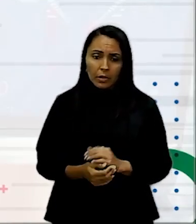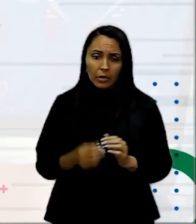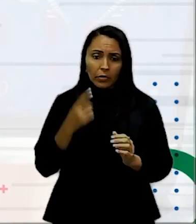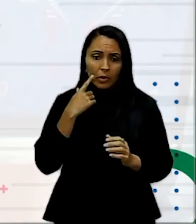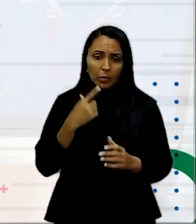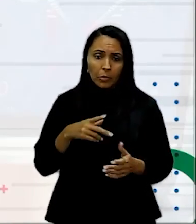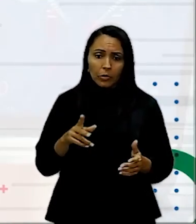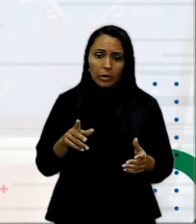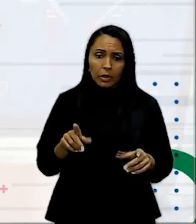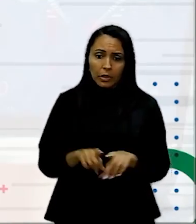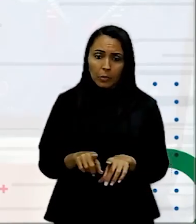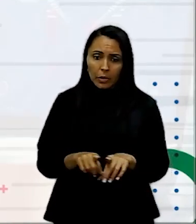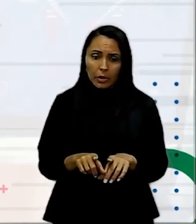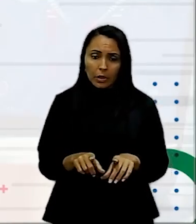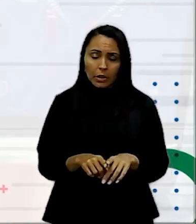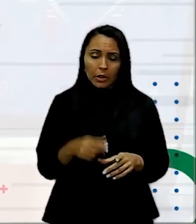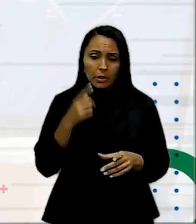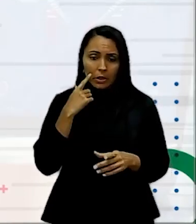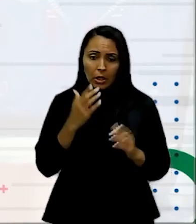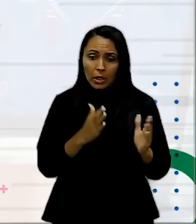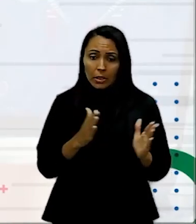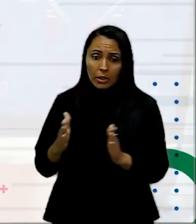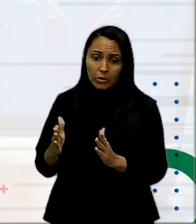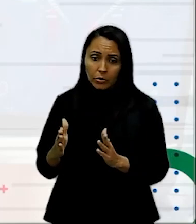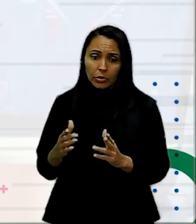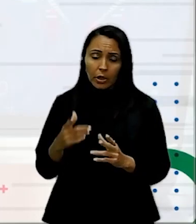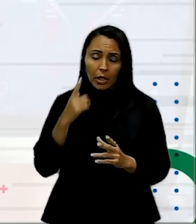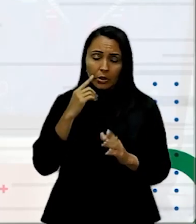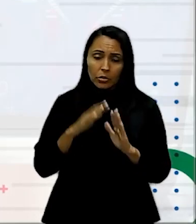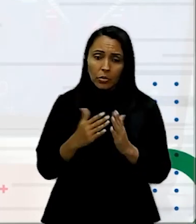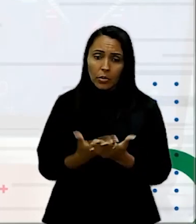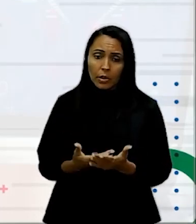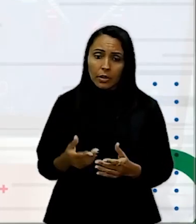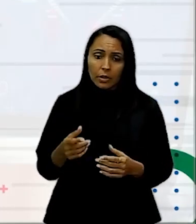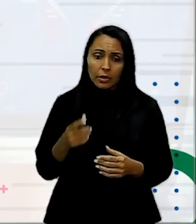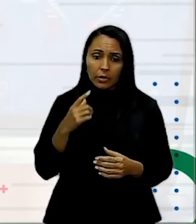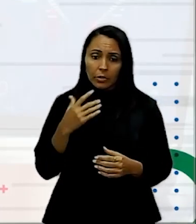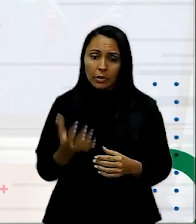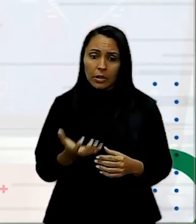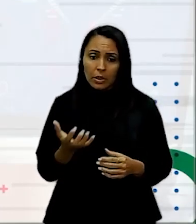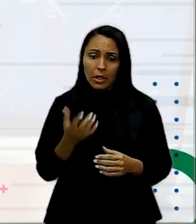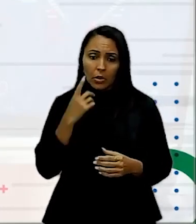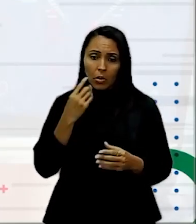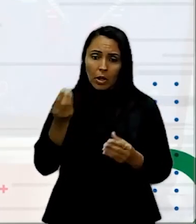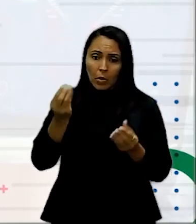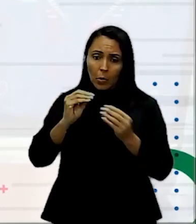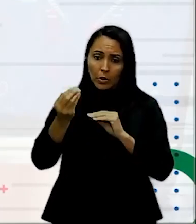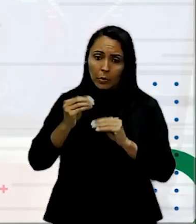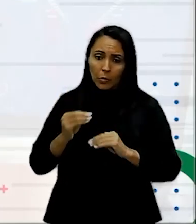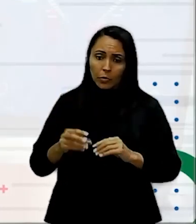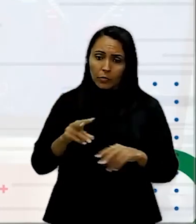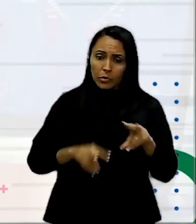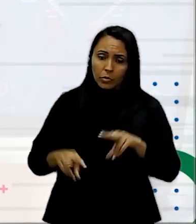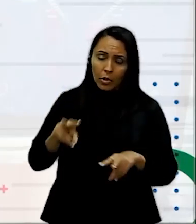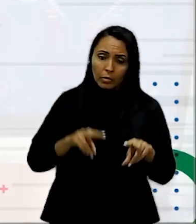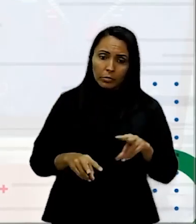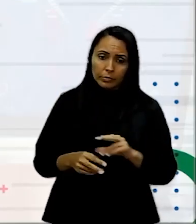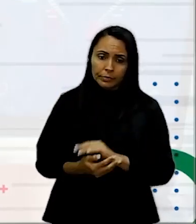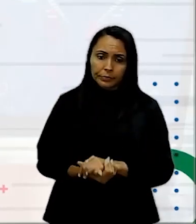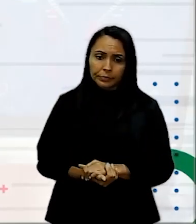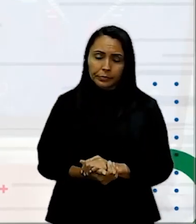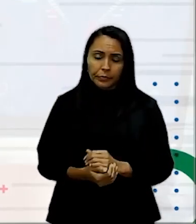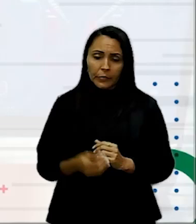utilizar o alinhamento à direita É se, por exemplo, eu quiser colocar um contraponto visual Digamos que no site